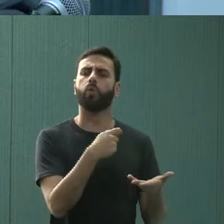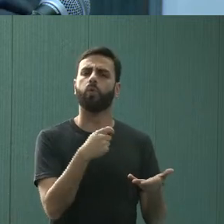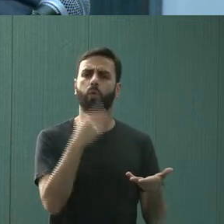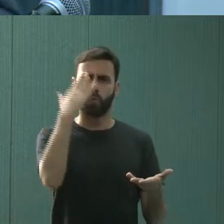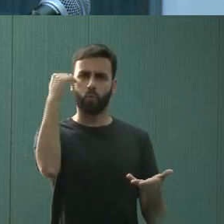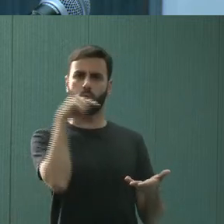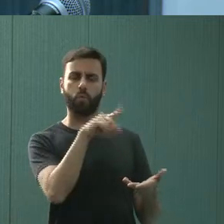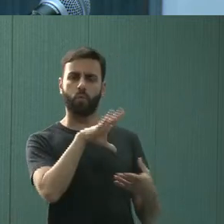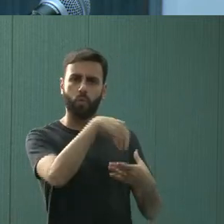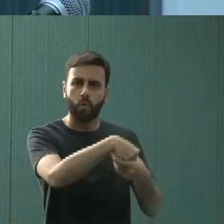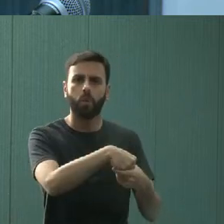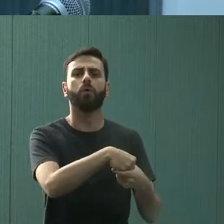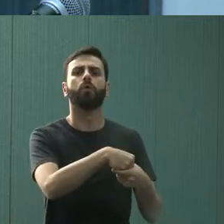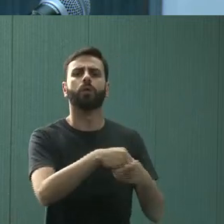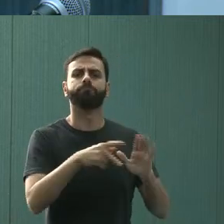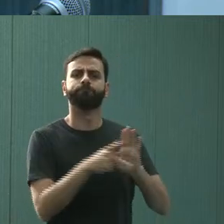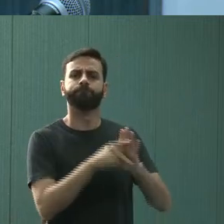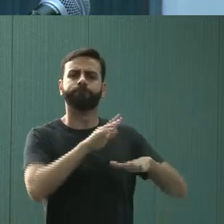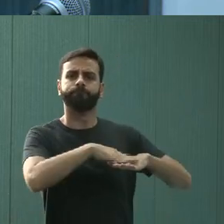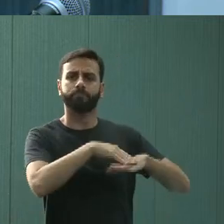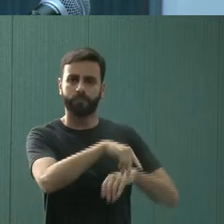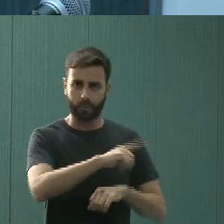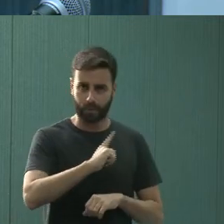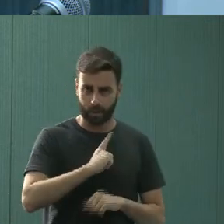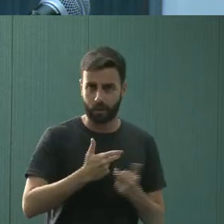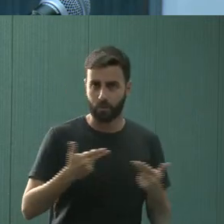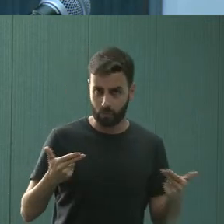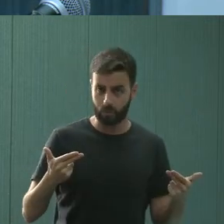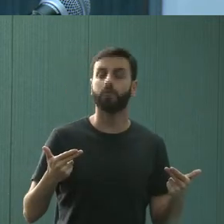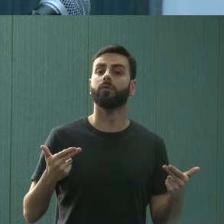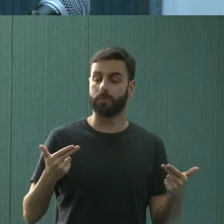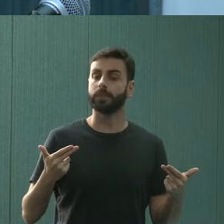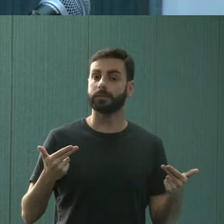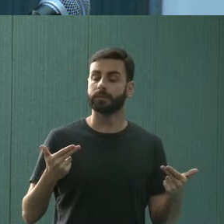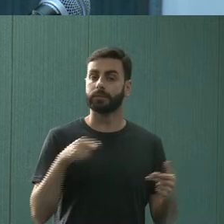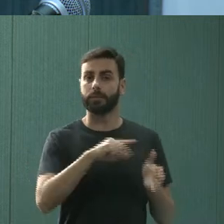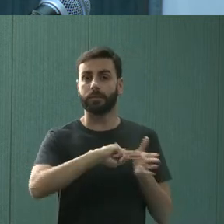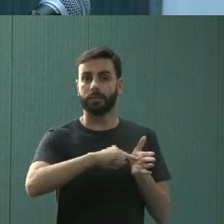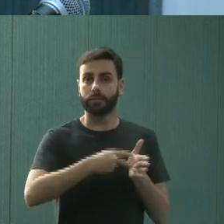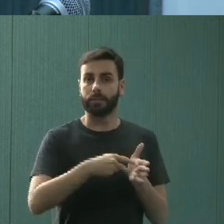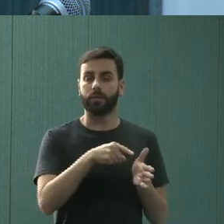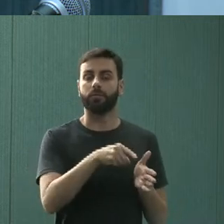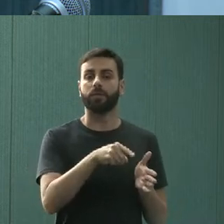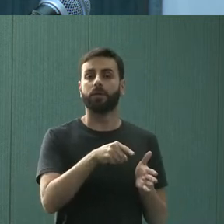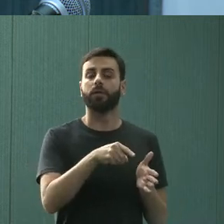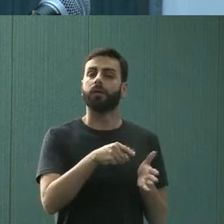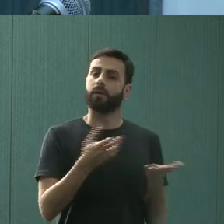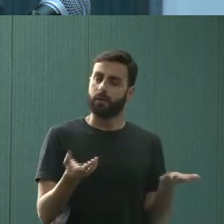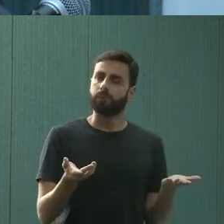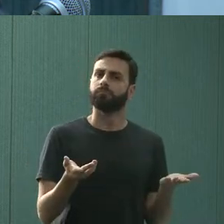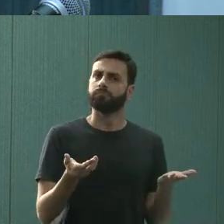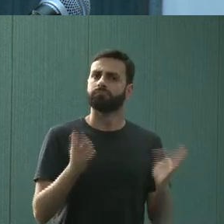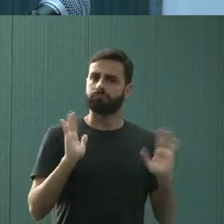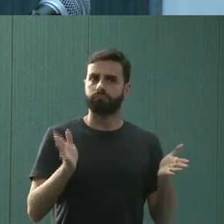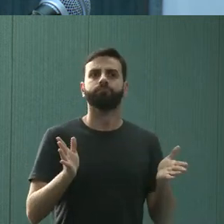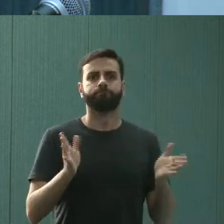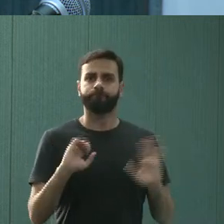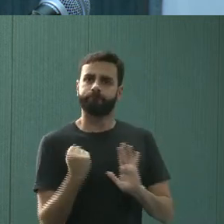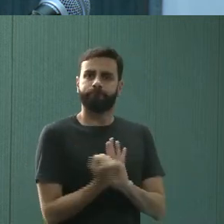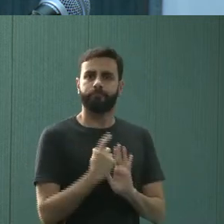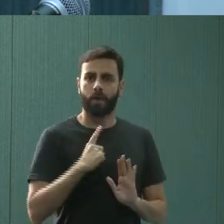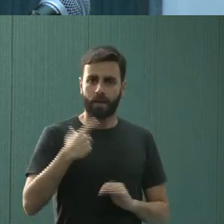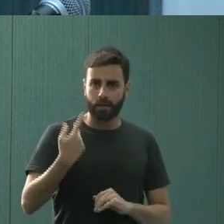inclusive, possui seus próprios serviços. Então, isso tem um simbolismo